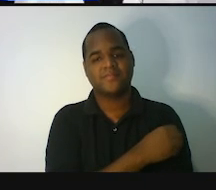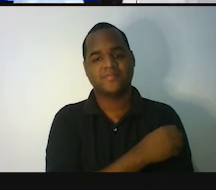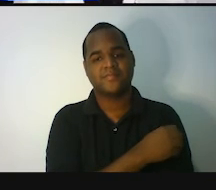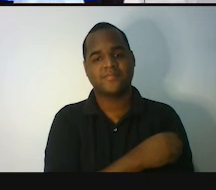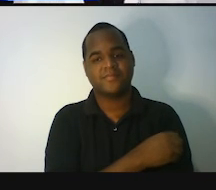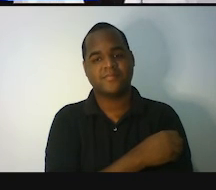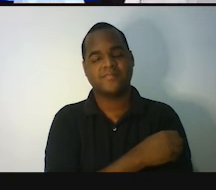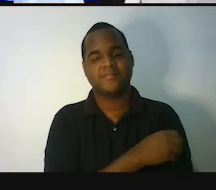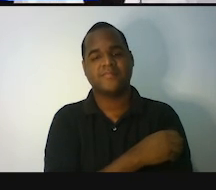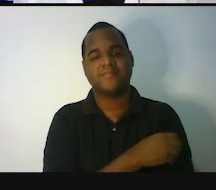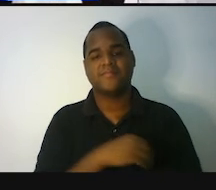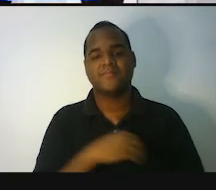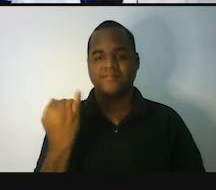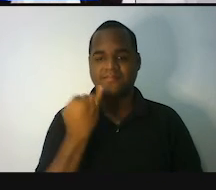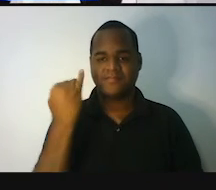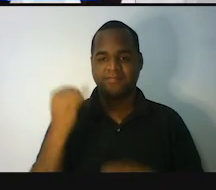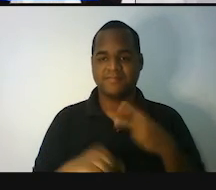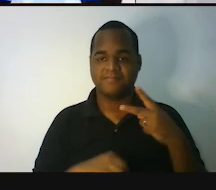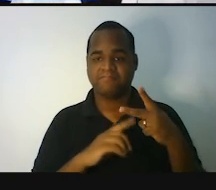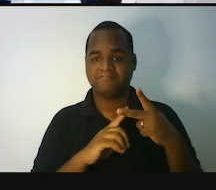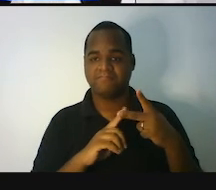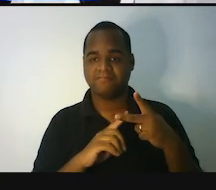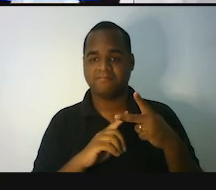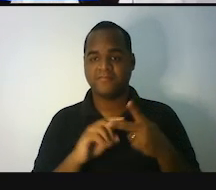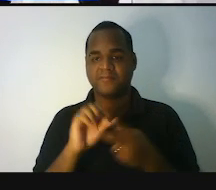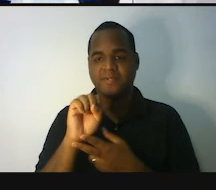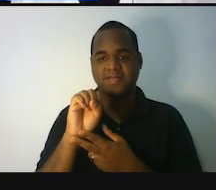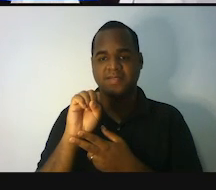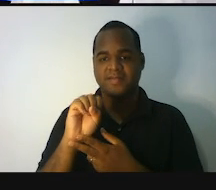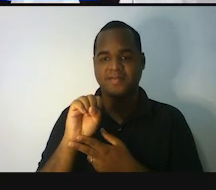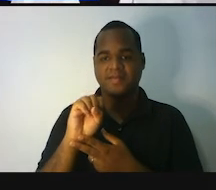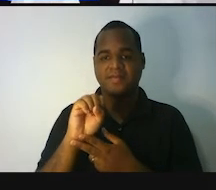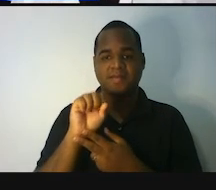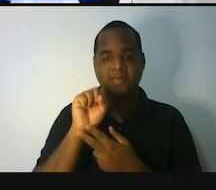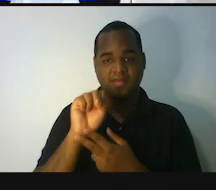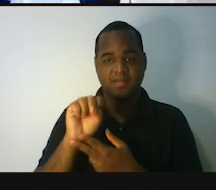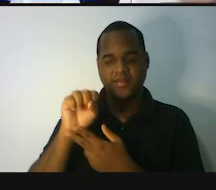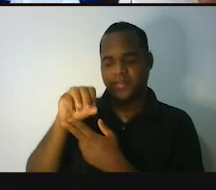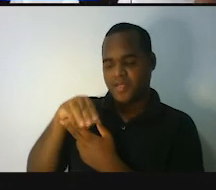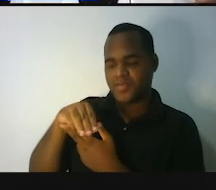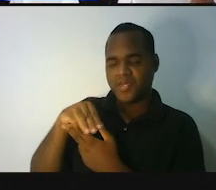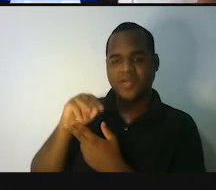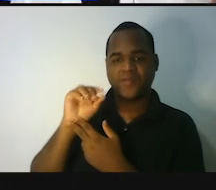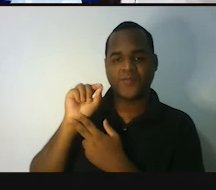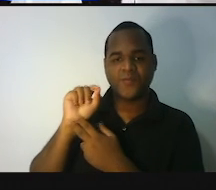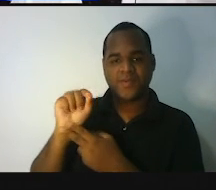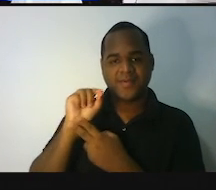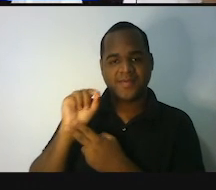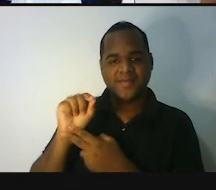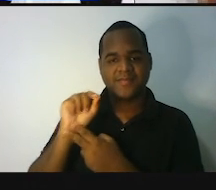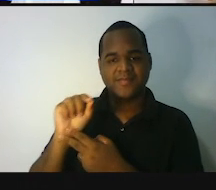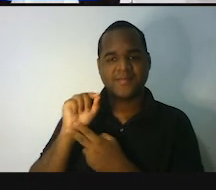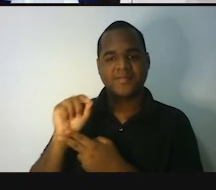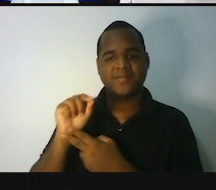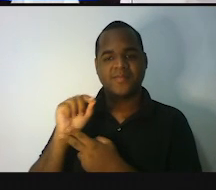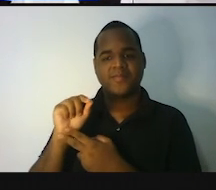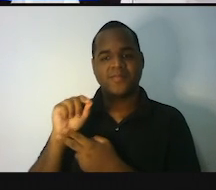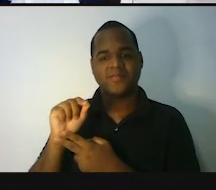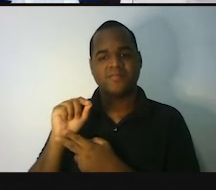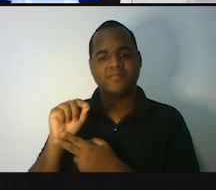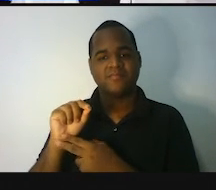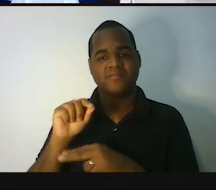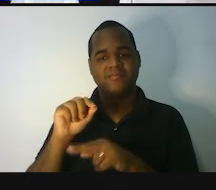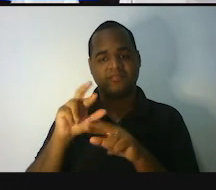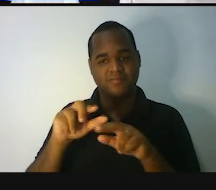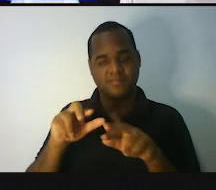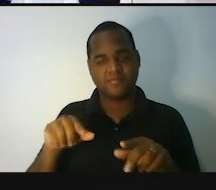falou que isso é muito importante. Além disso, o é que a gente viu? A gente viu o que é, o que são sistemas de